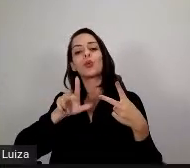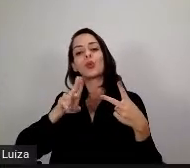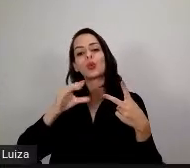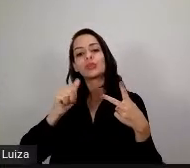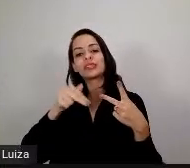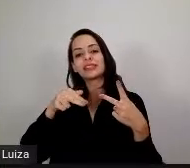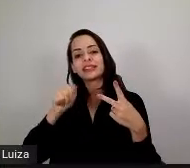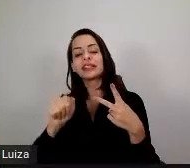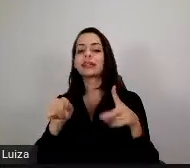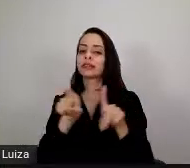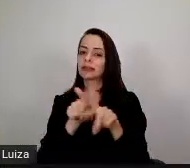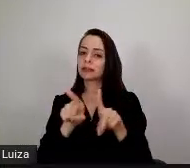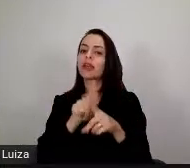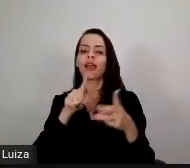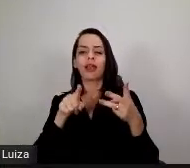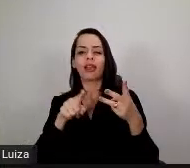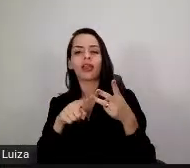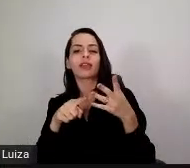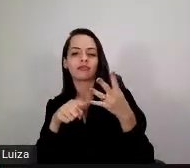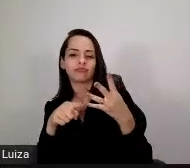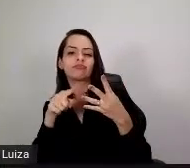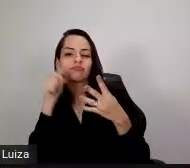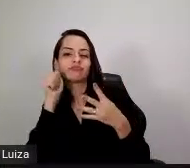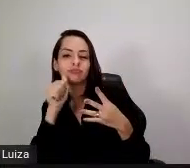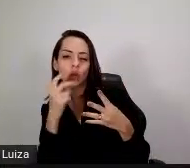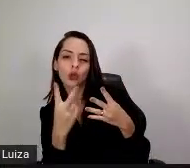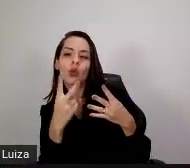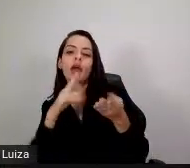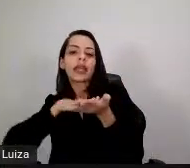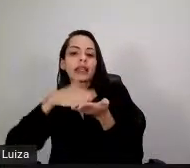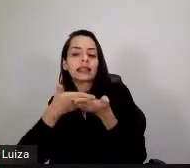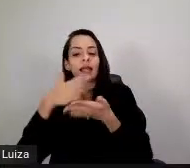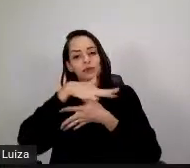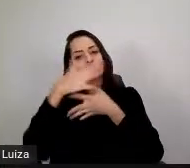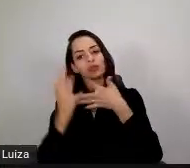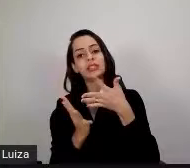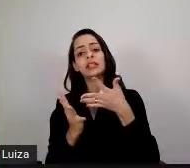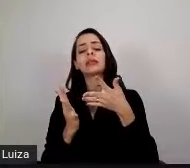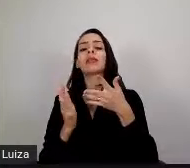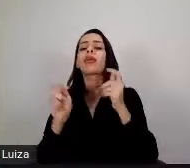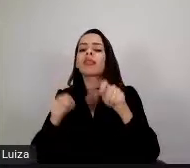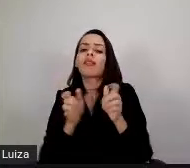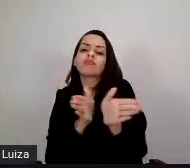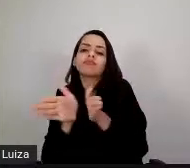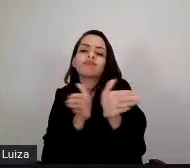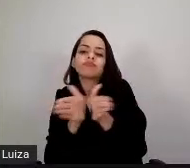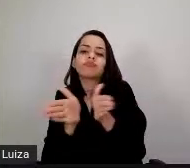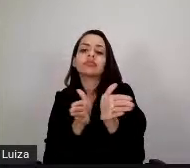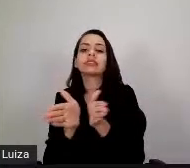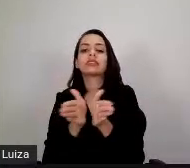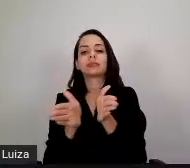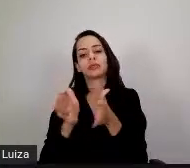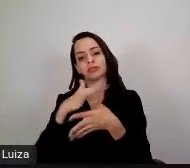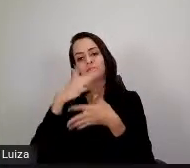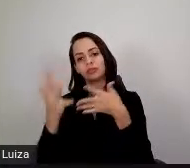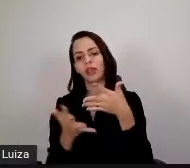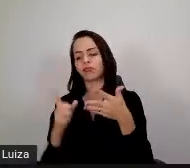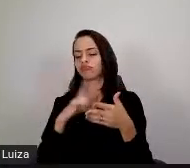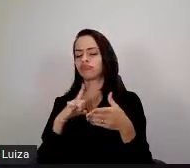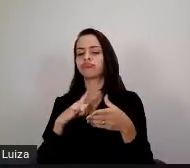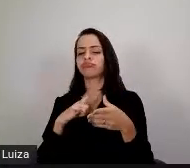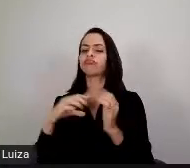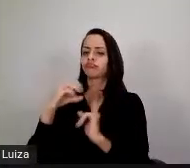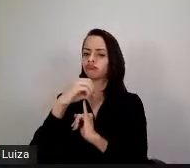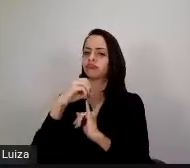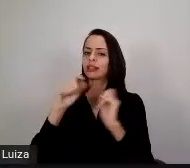colegas intérpretes de Libras, que fazem a tradução deste evento, que possibilita a inclusão da nossa instituição cada vez mais.